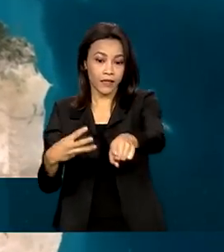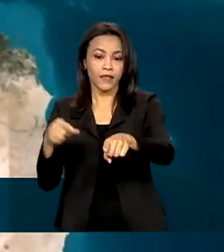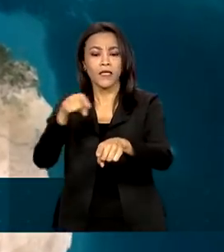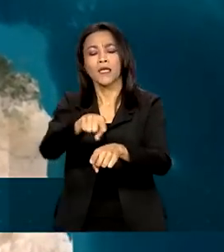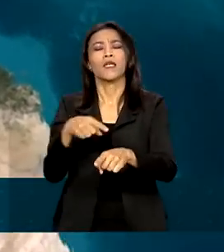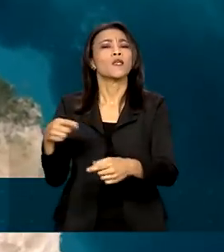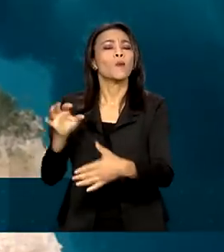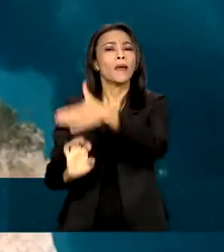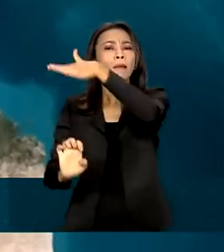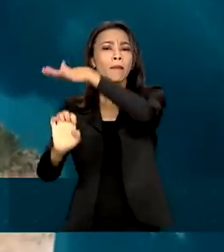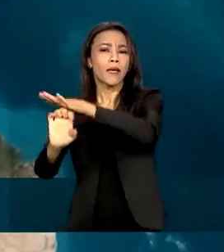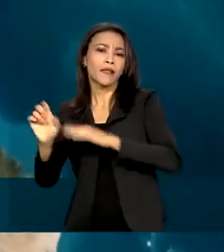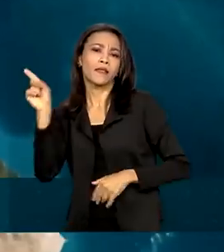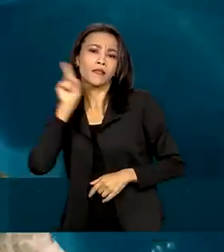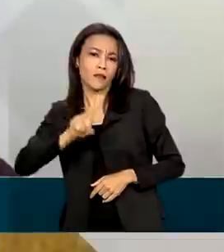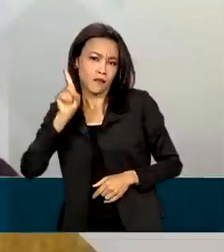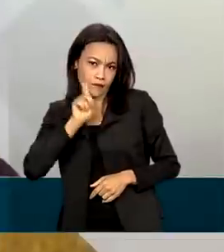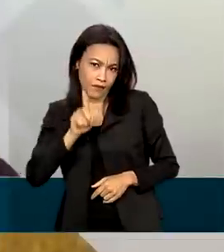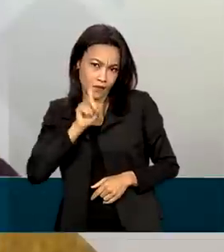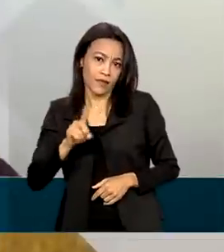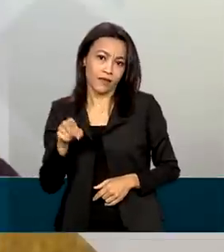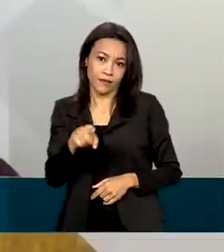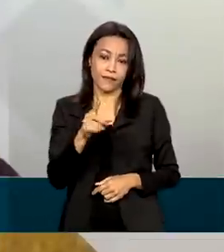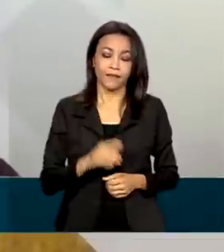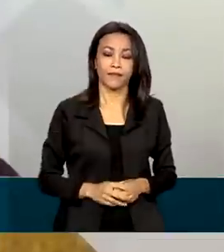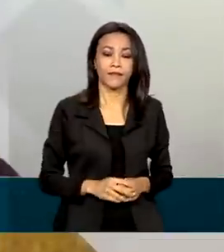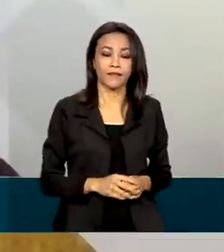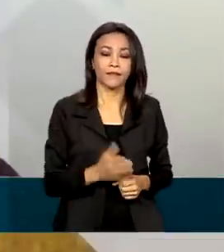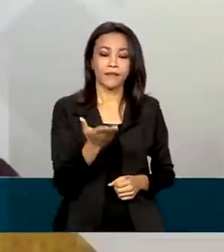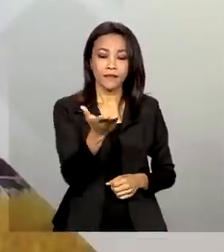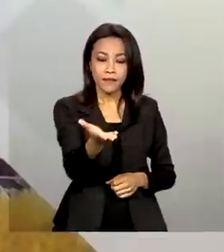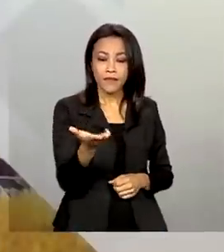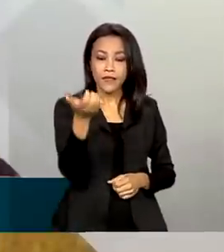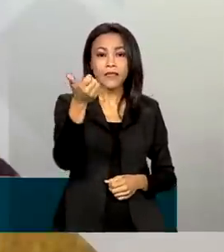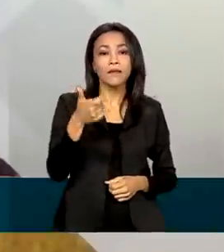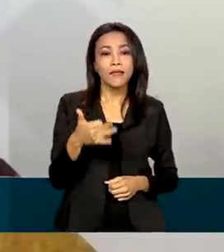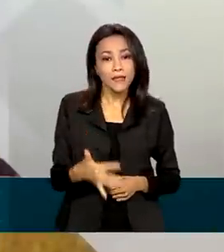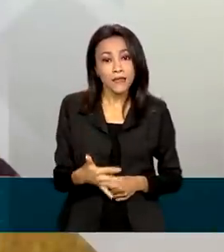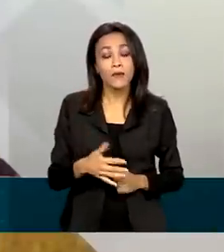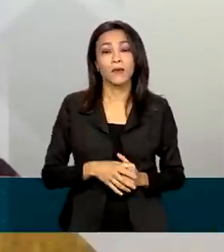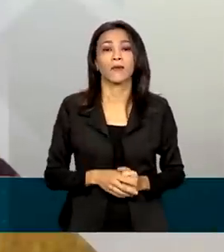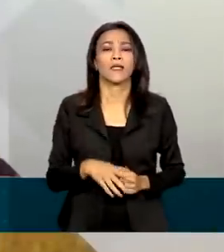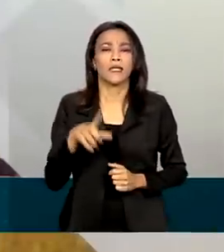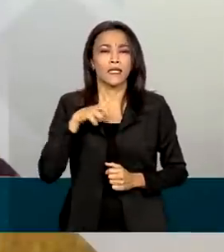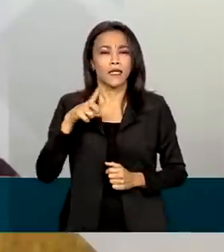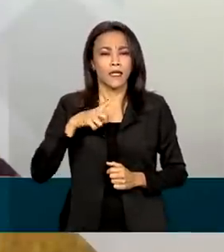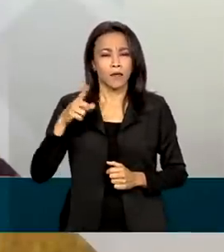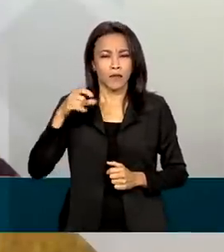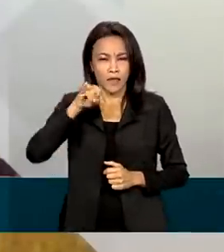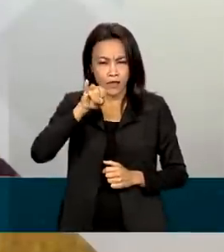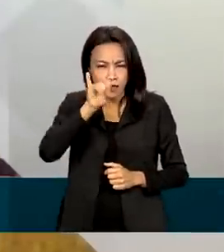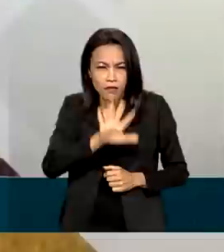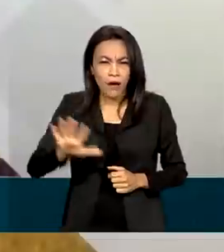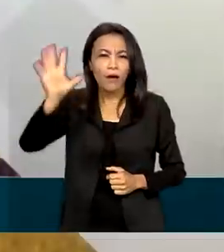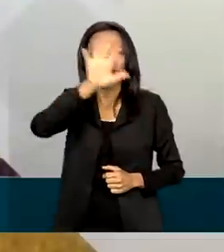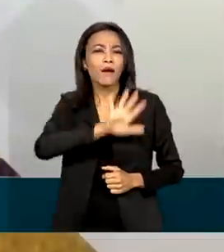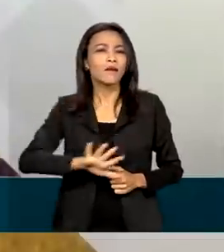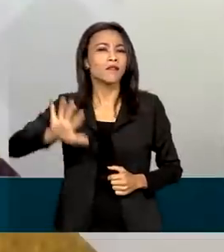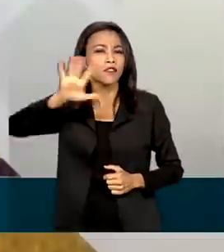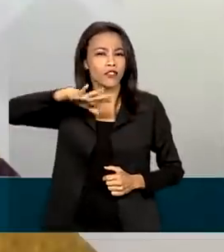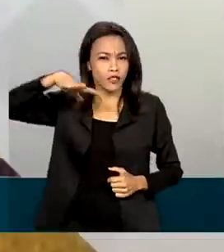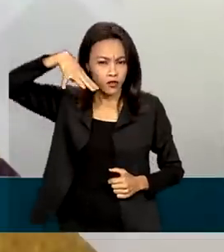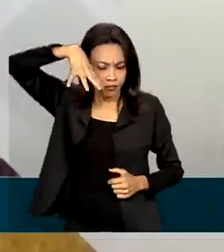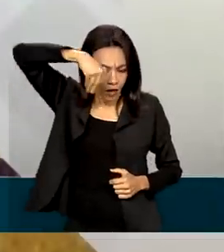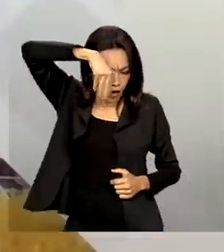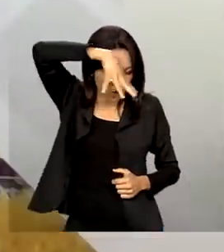-americana SpaceX. Conforme a gente tem a repetitividade de imagens de satélite, por exemplo, se eu tiver uma imagem a